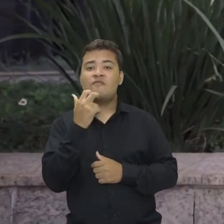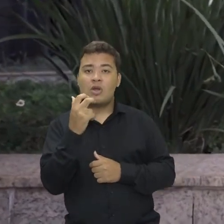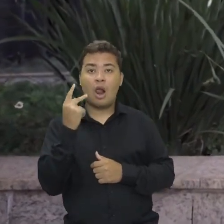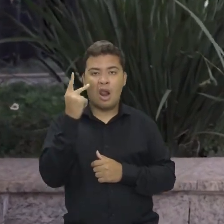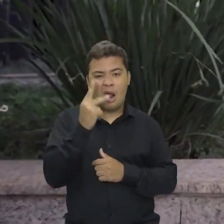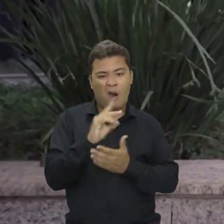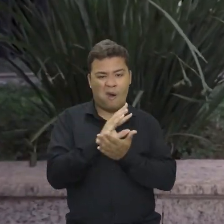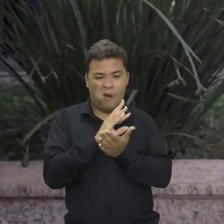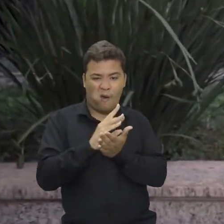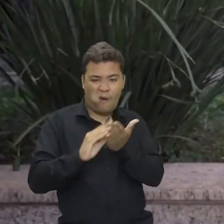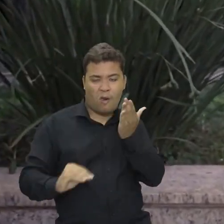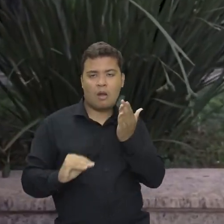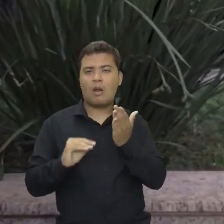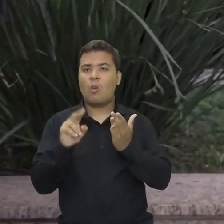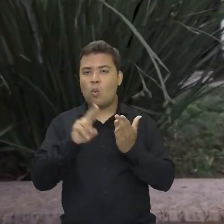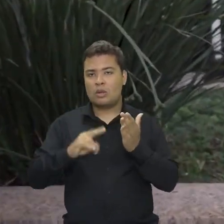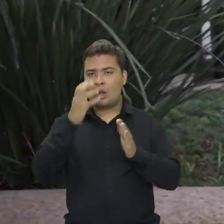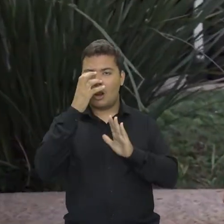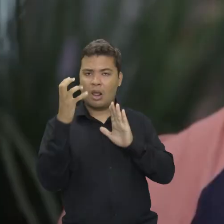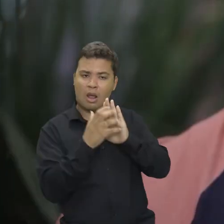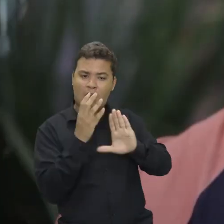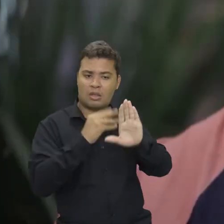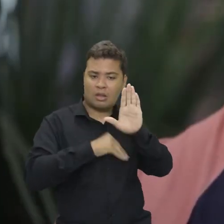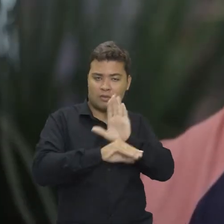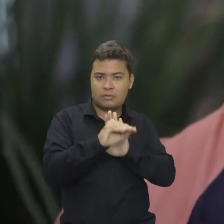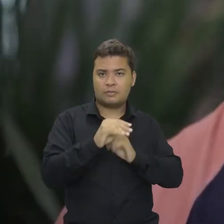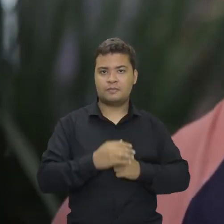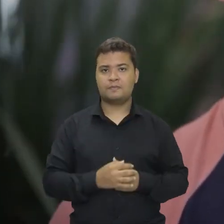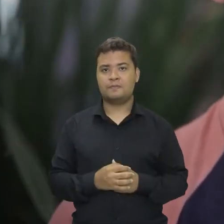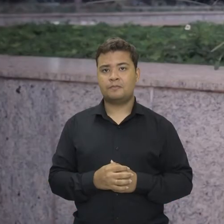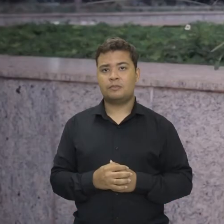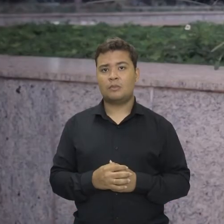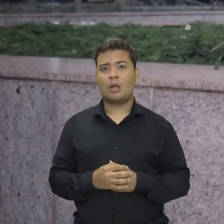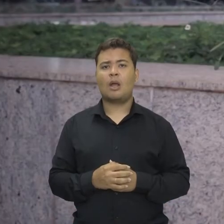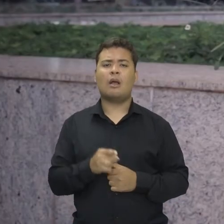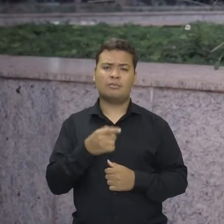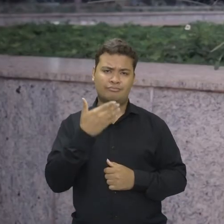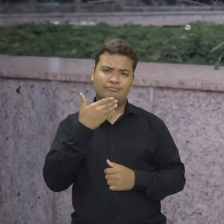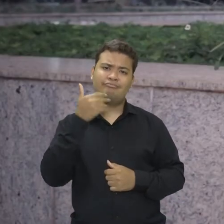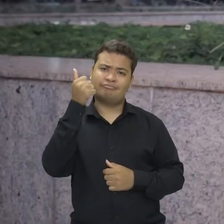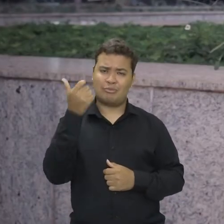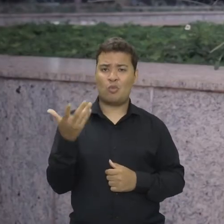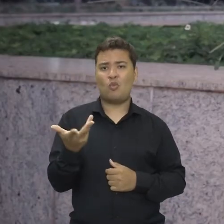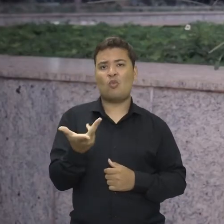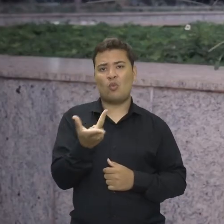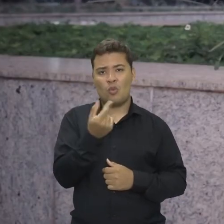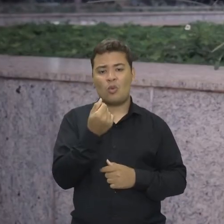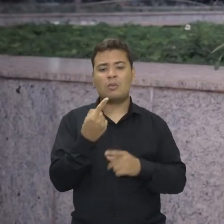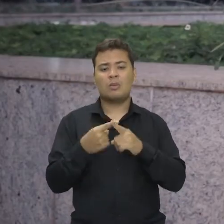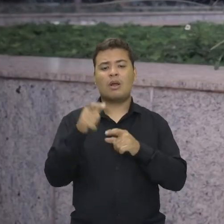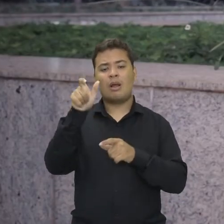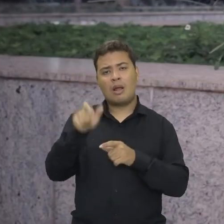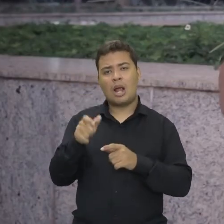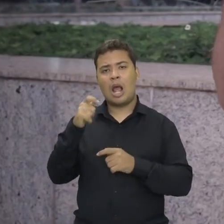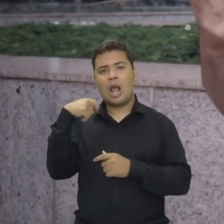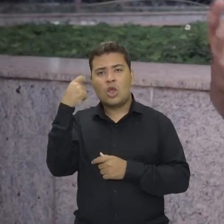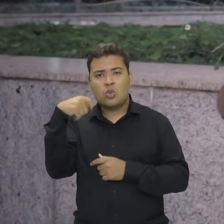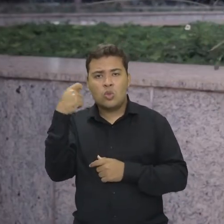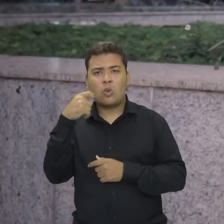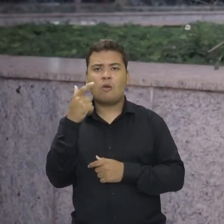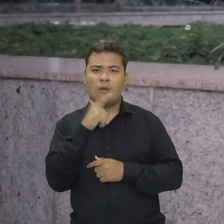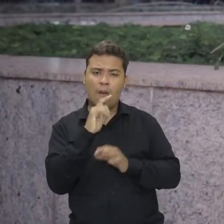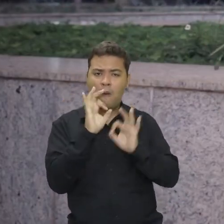usada nessas deepfakes educativas. Fica mais orgânico de ser um ator ali fazendo, às vezes você consegue tirar uma